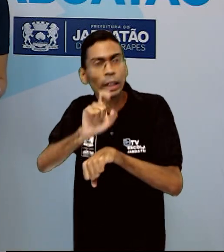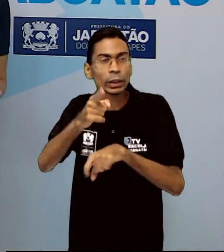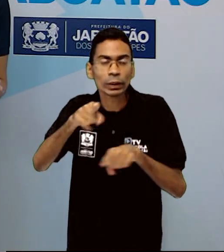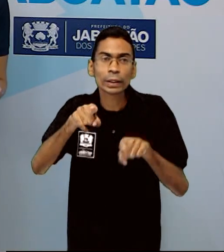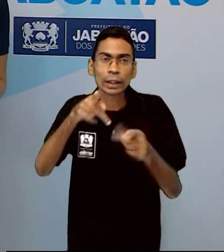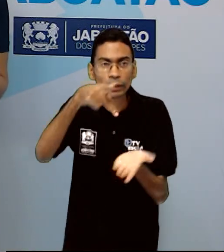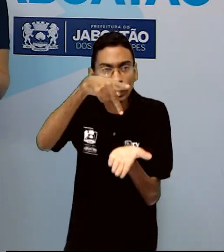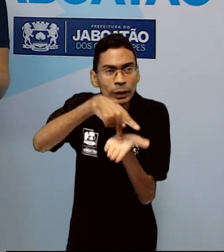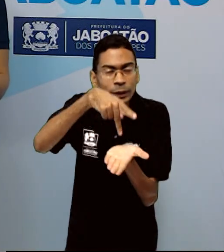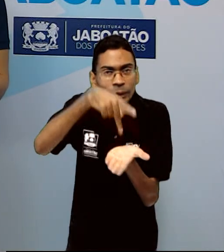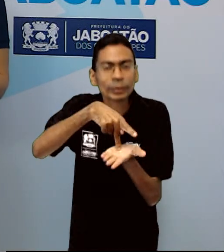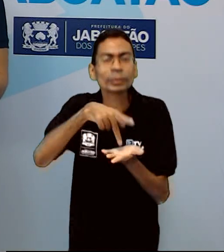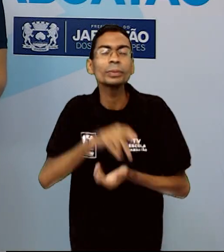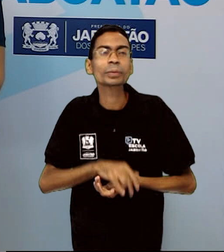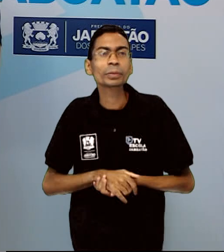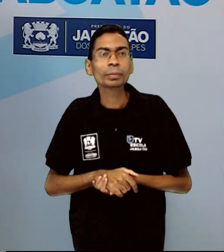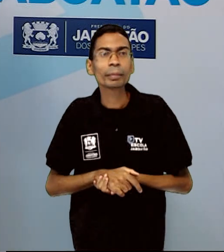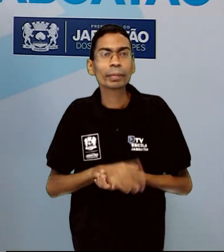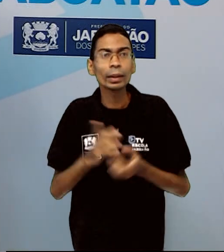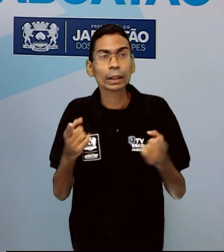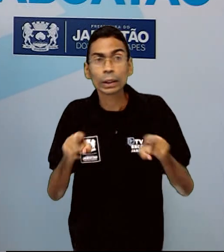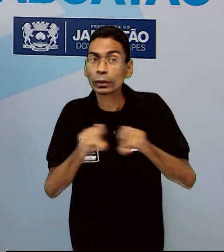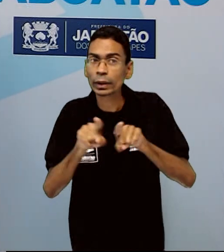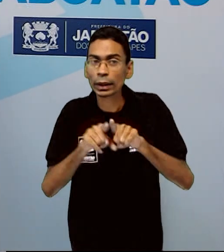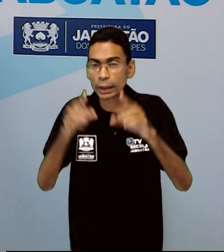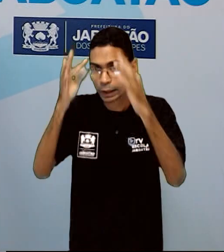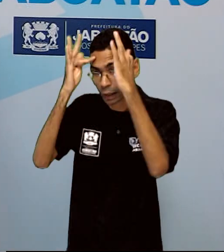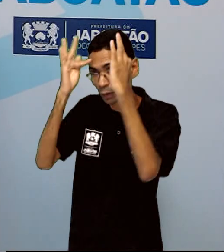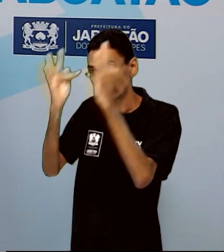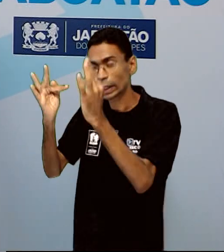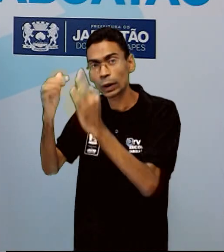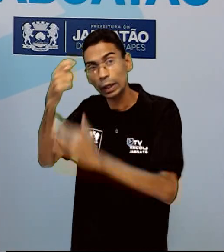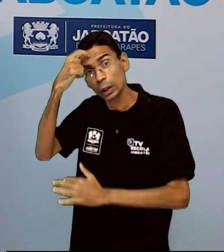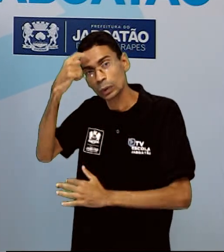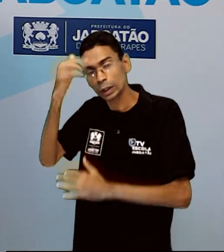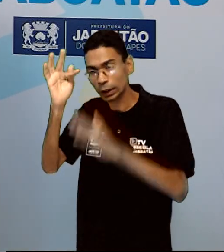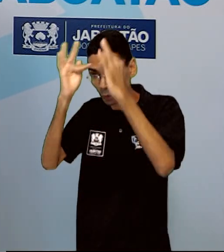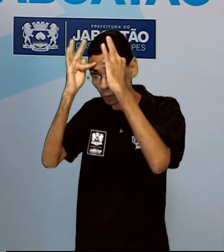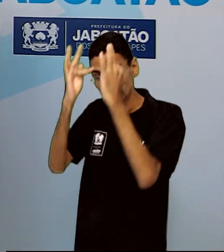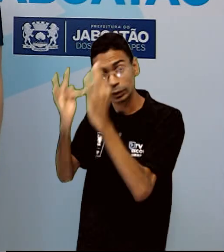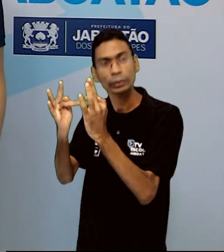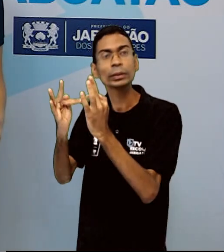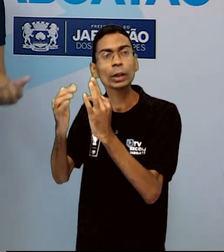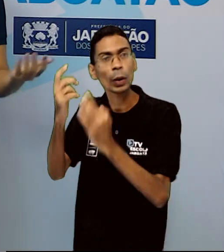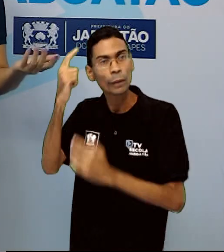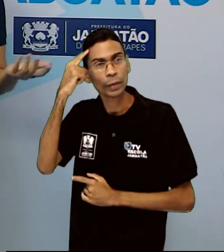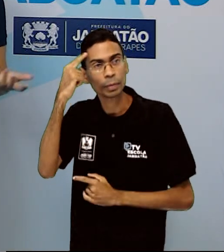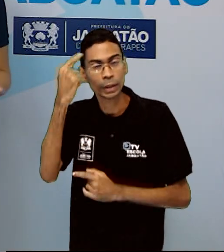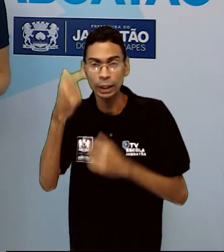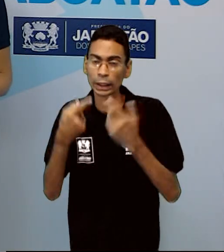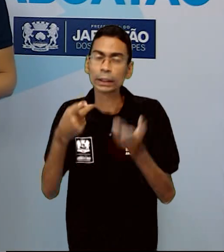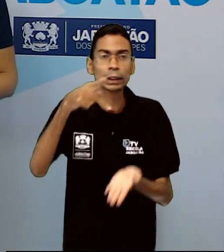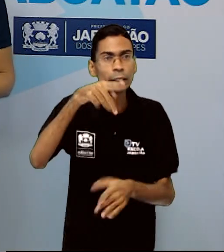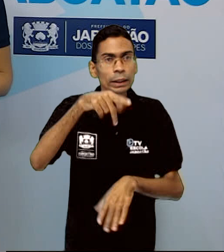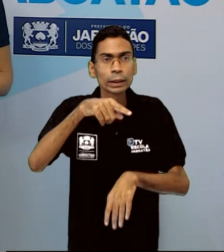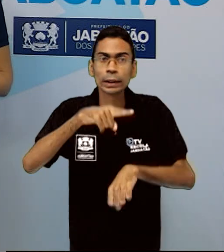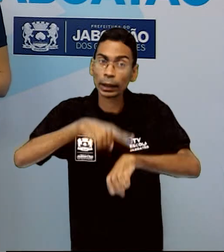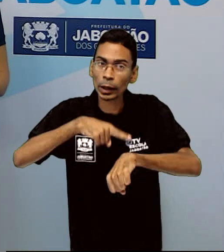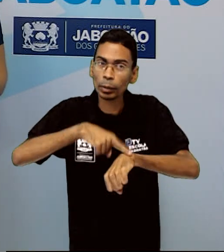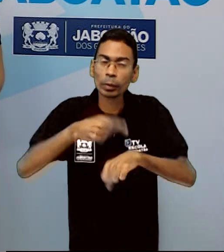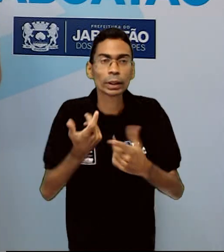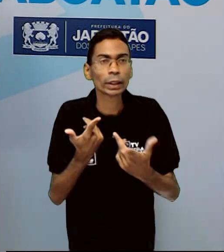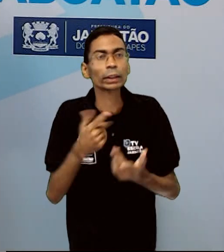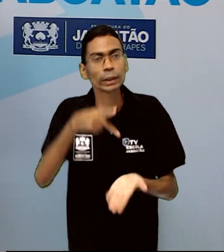pessoa e ser fiel ao dever. Já o conceito de direito, os direitos garantidos, são